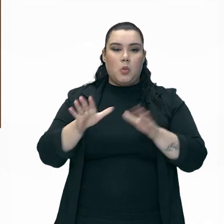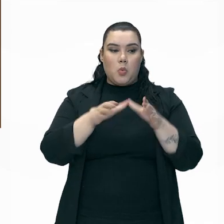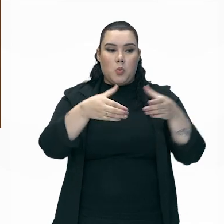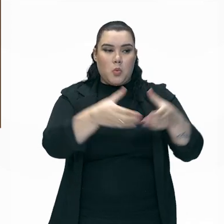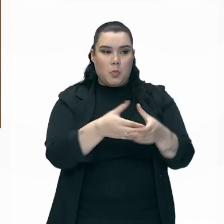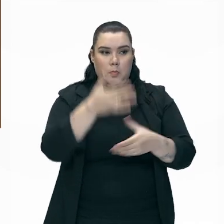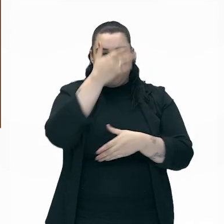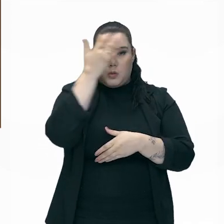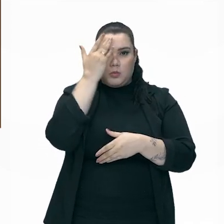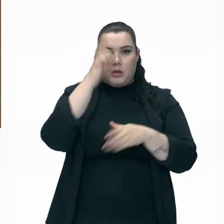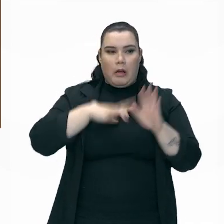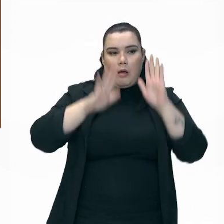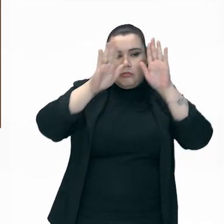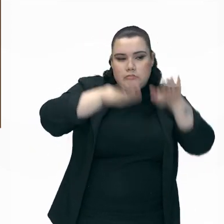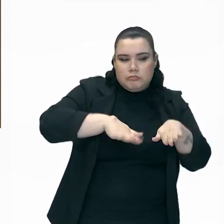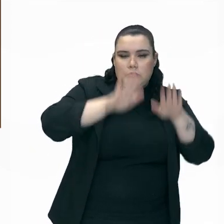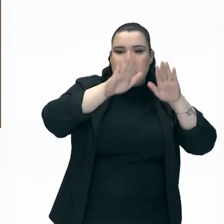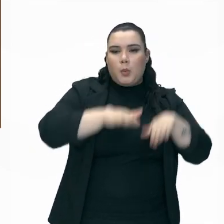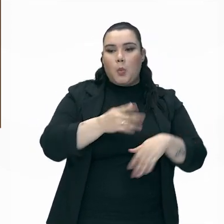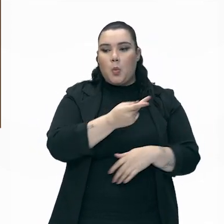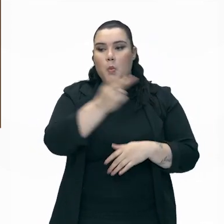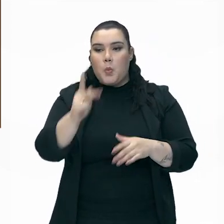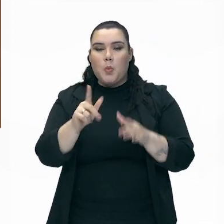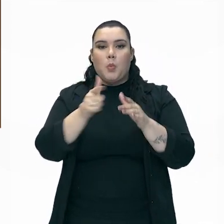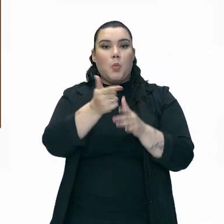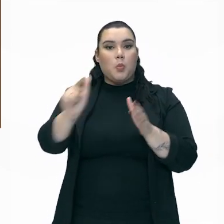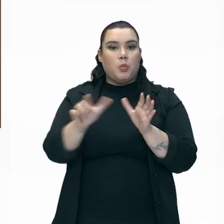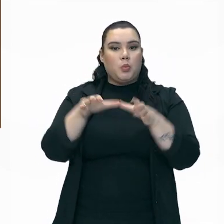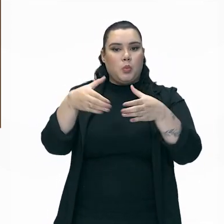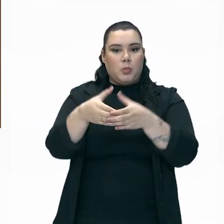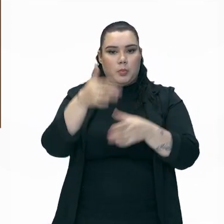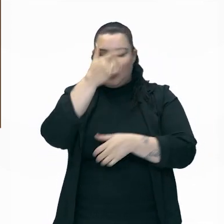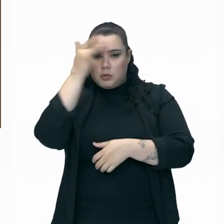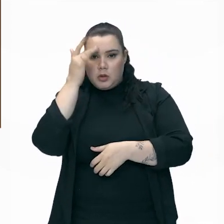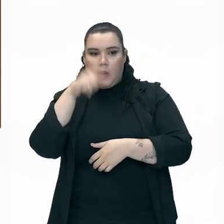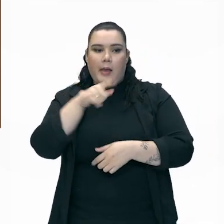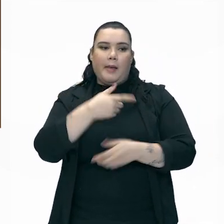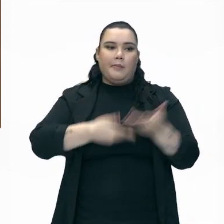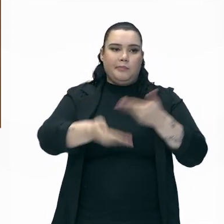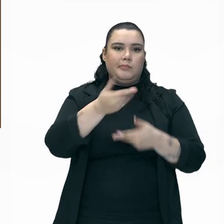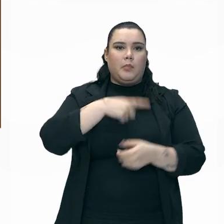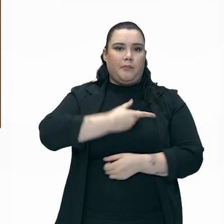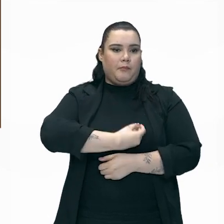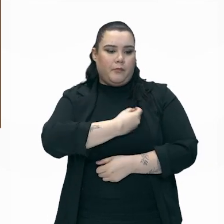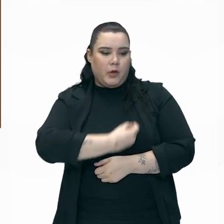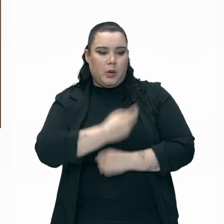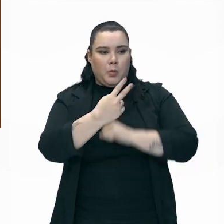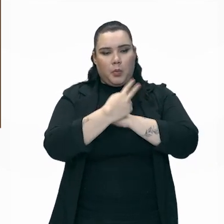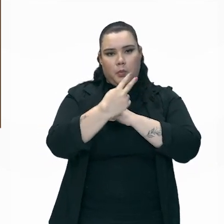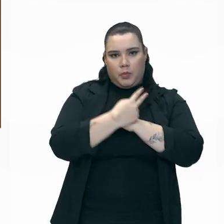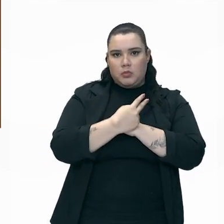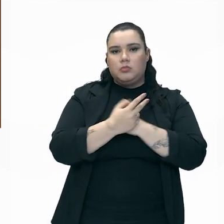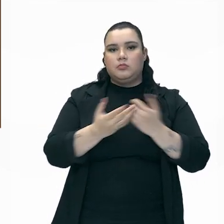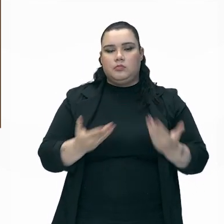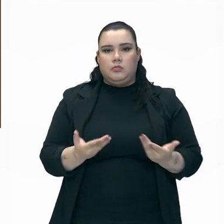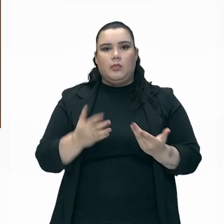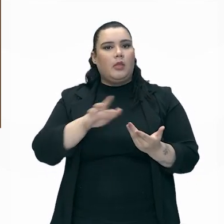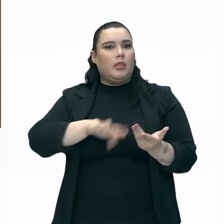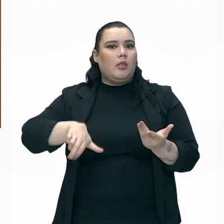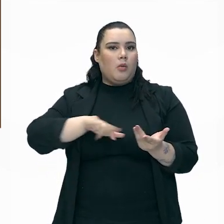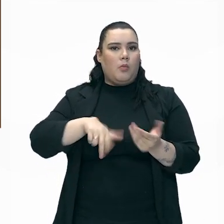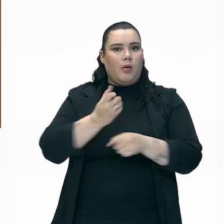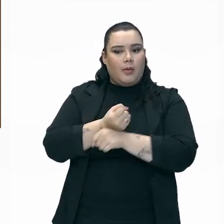servir um outro grupo de pessoas ali em troca da sua sobrevivência, proteção. Não necessariamente uma relação